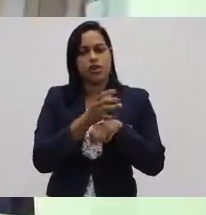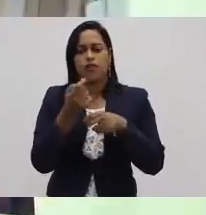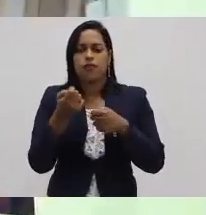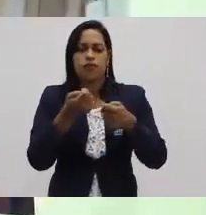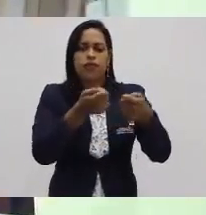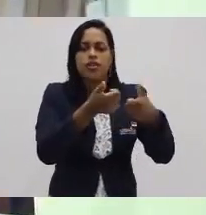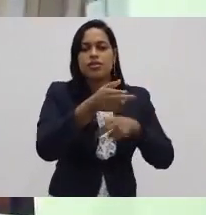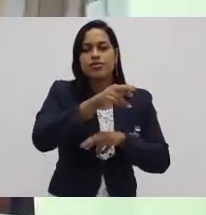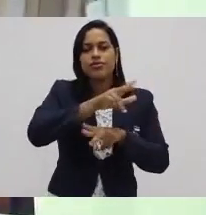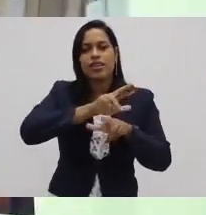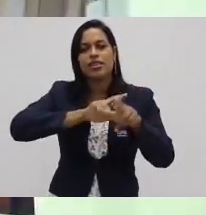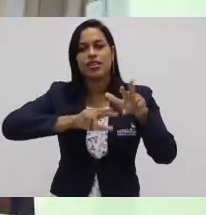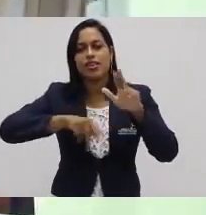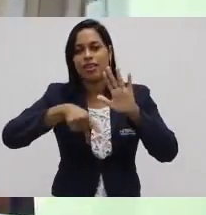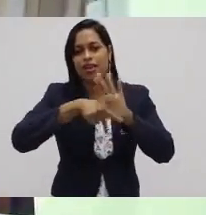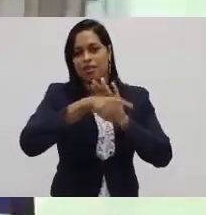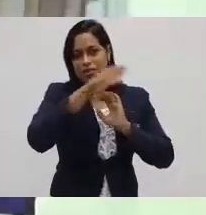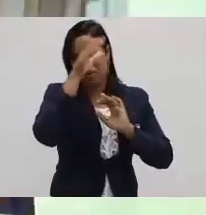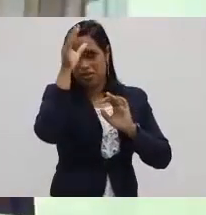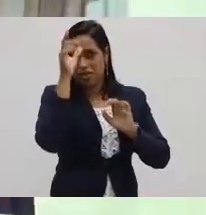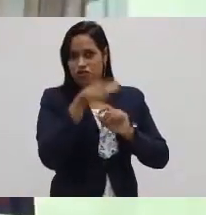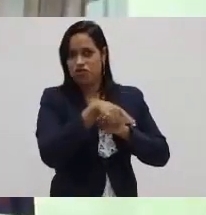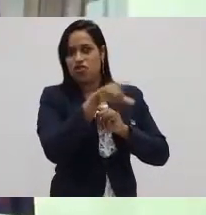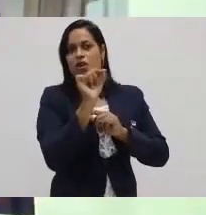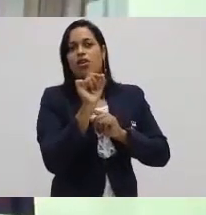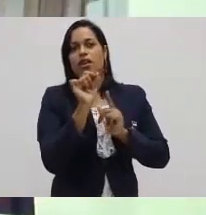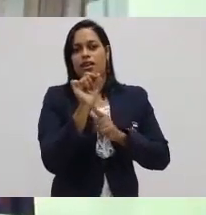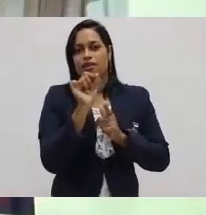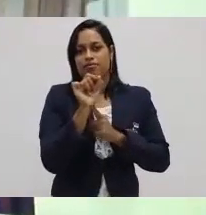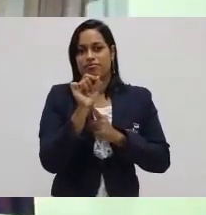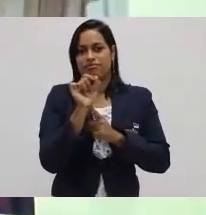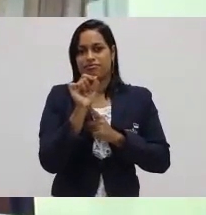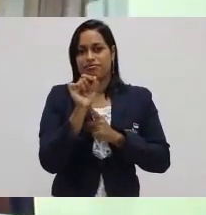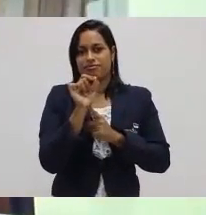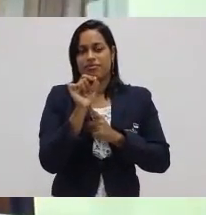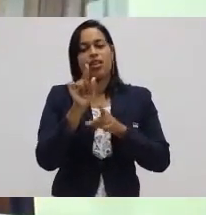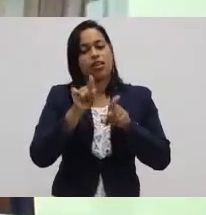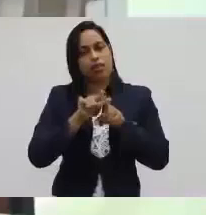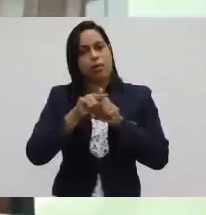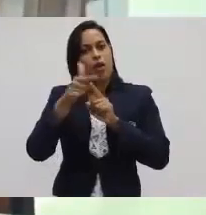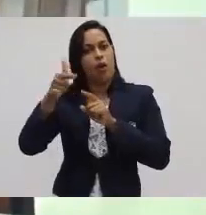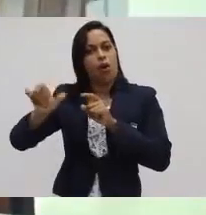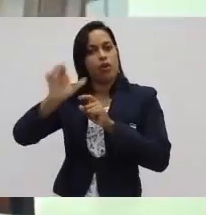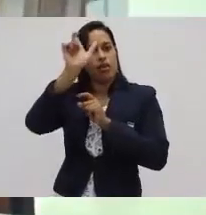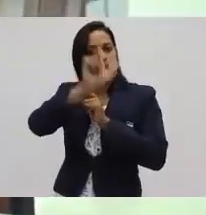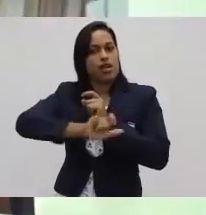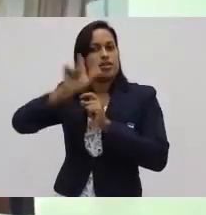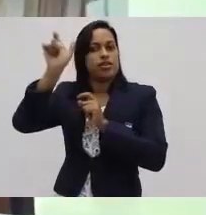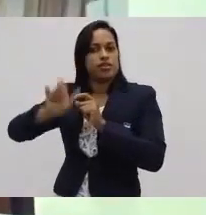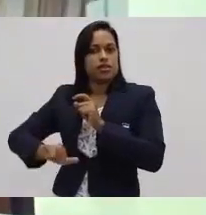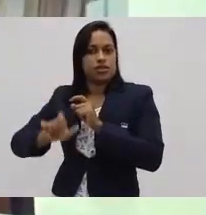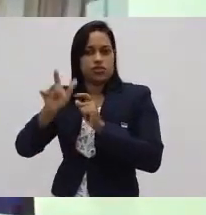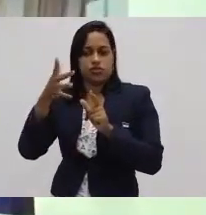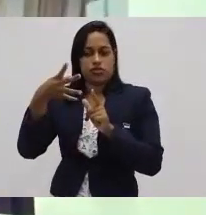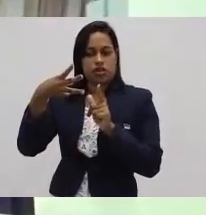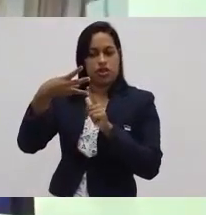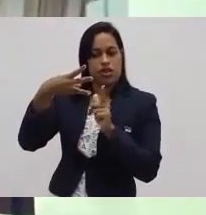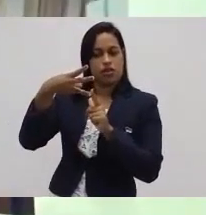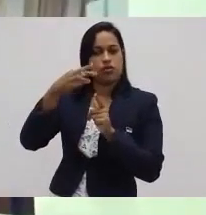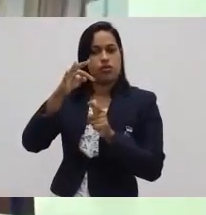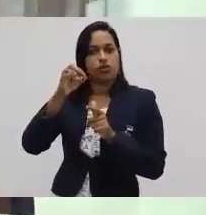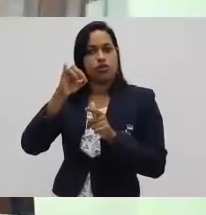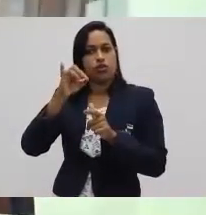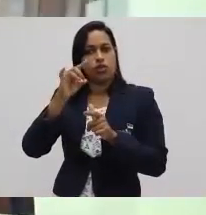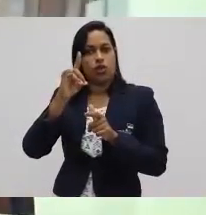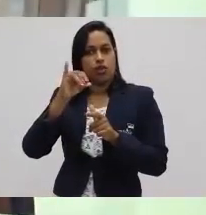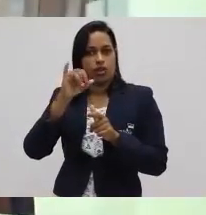variedade para o nosso cliente. Uma última característica que eu gostaria de ressaltar para vocês do toyotismo, são trabalhadores